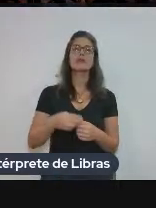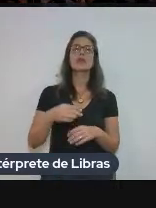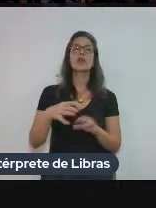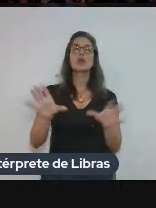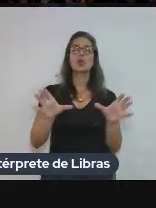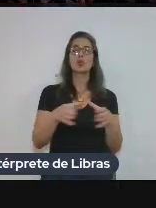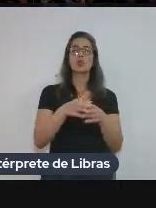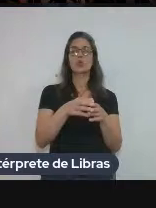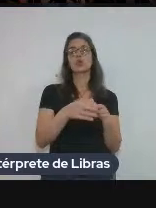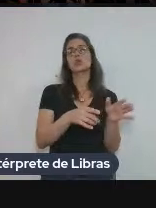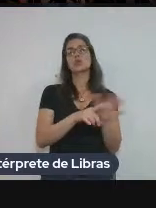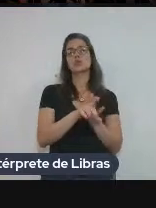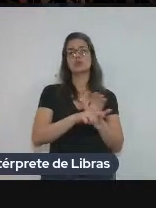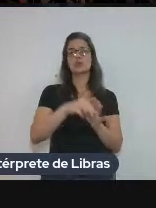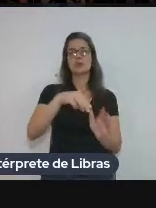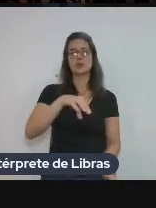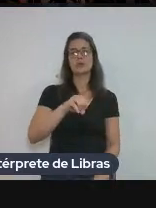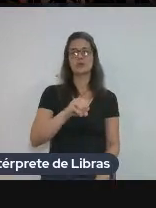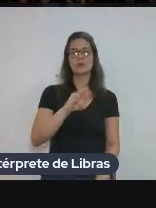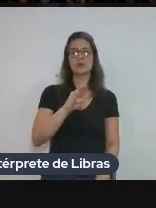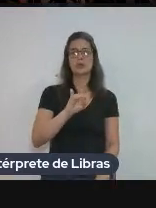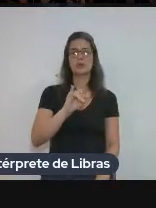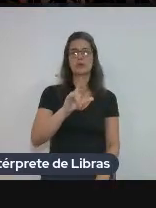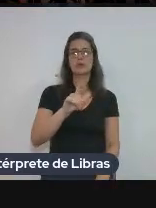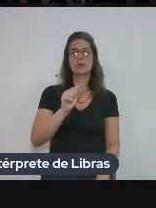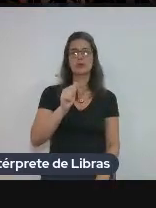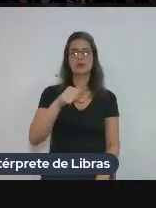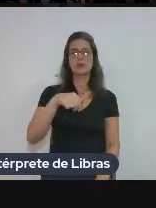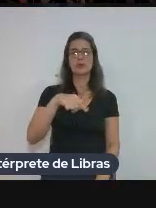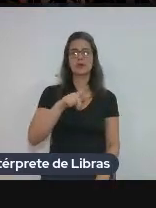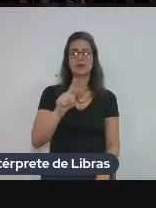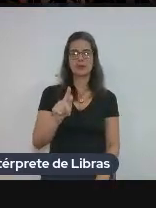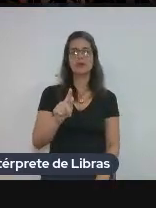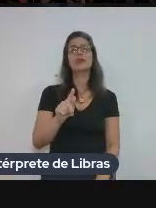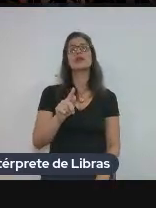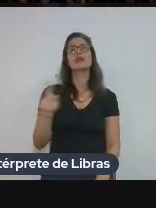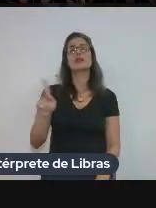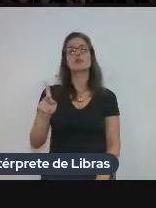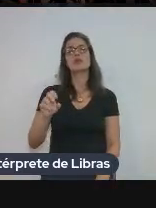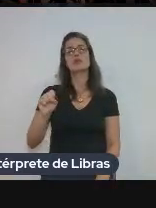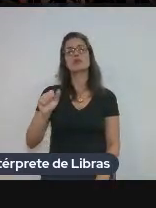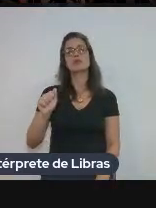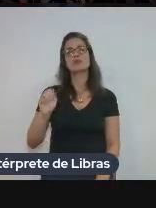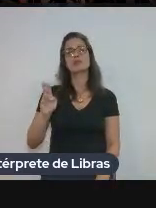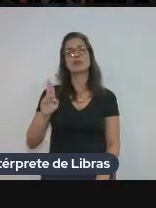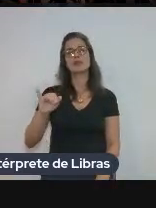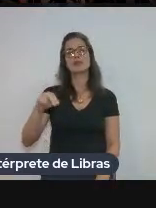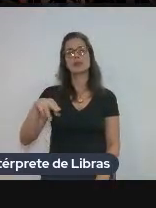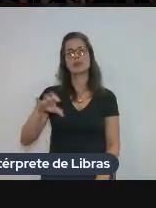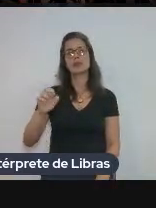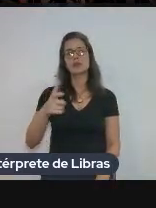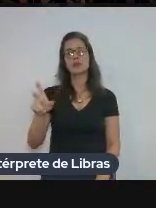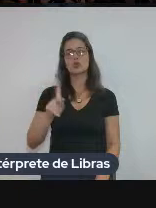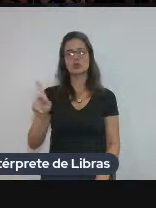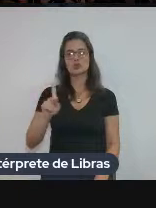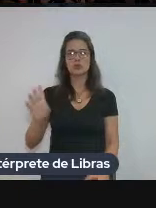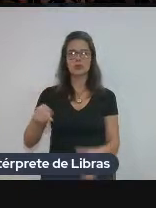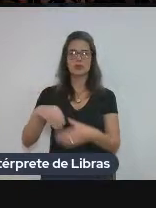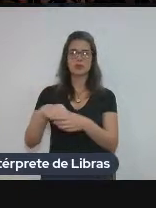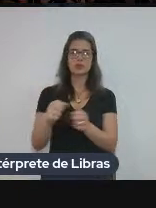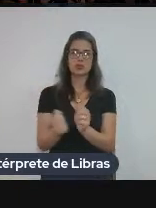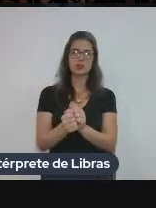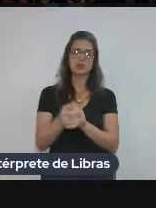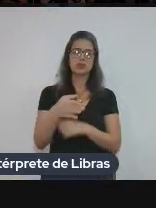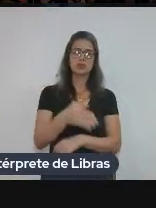pesquisa da Sabine e vários professores agregados, têm pesquisado e procurado várias soluções, né? Para